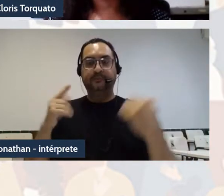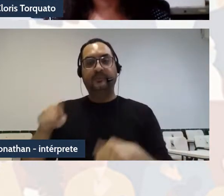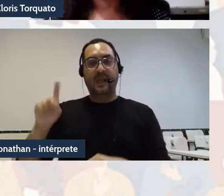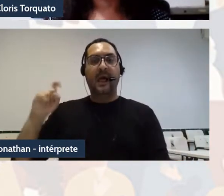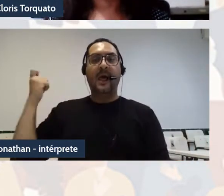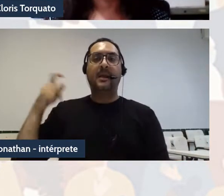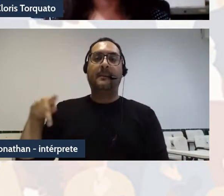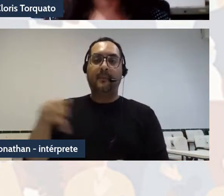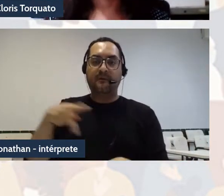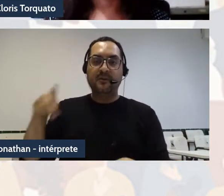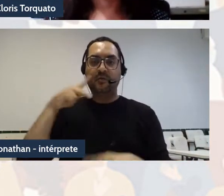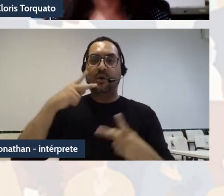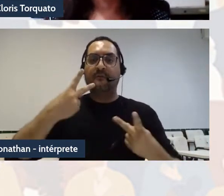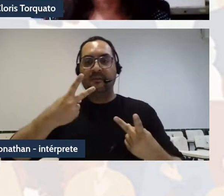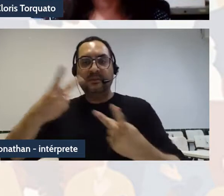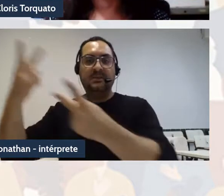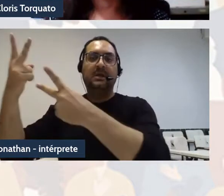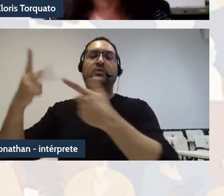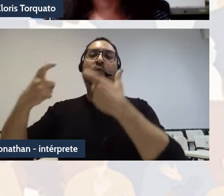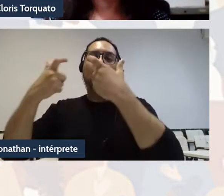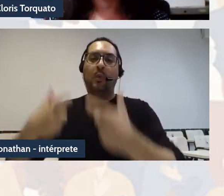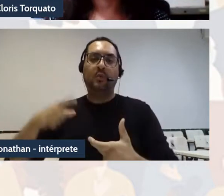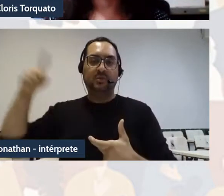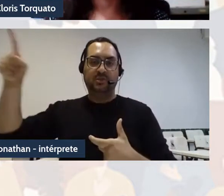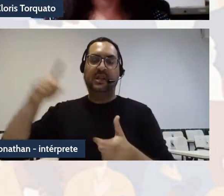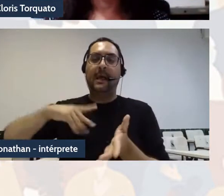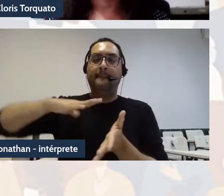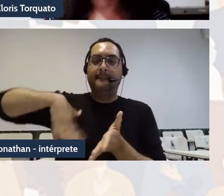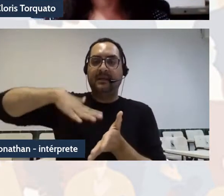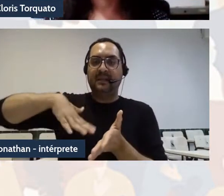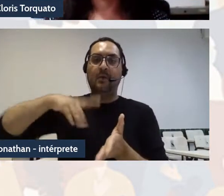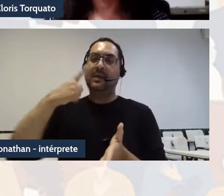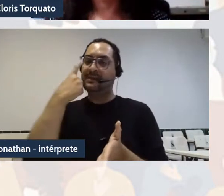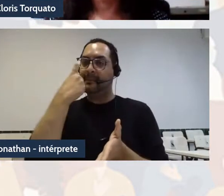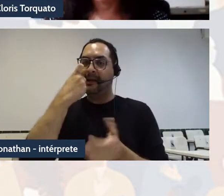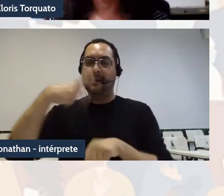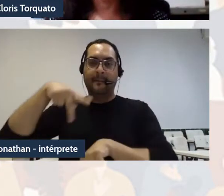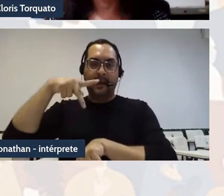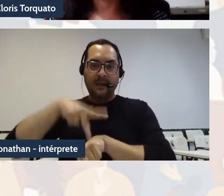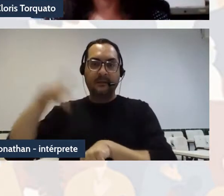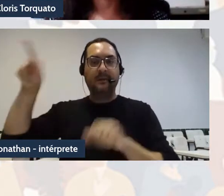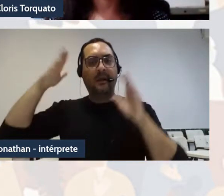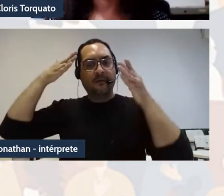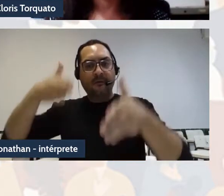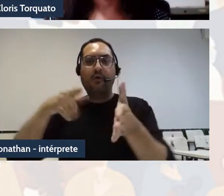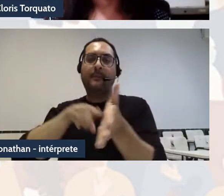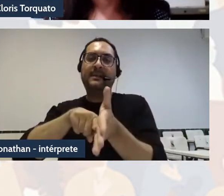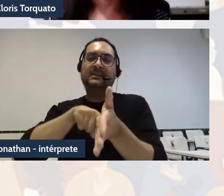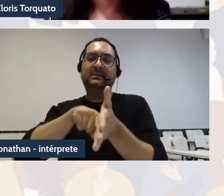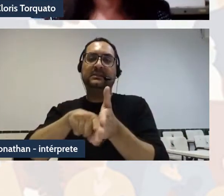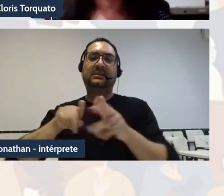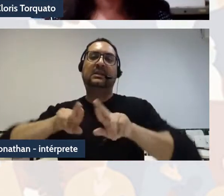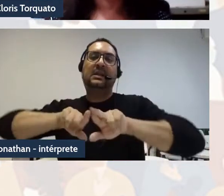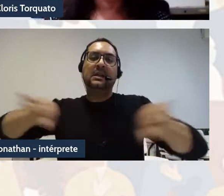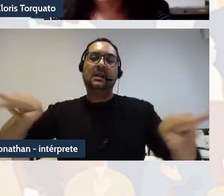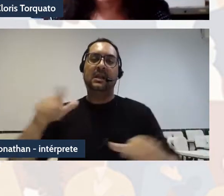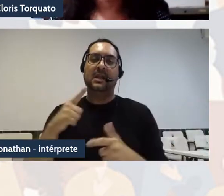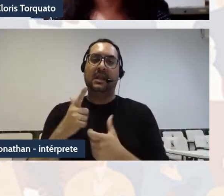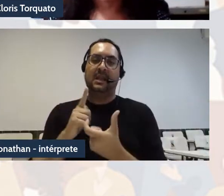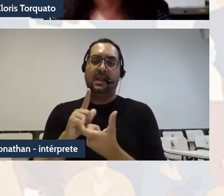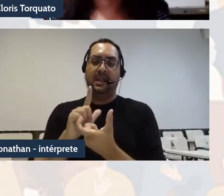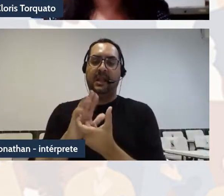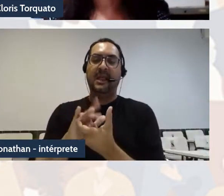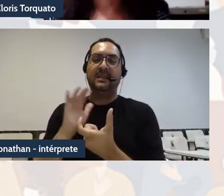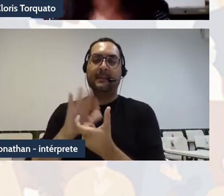visitante na Universidade Pompeu Fabro, Barcelona, com foco em multiletramentos. A professora Laura